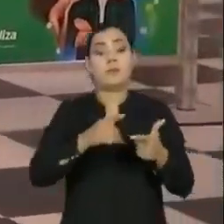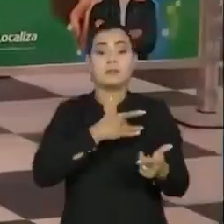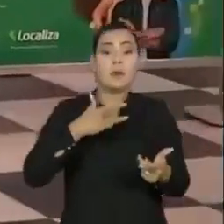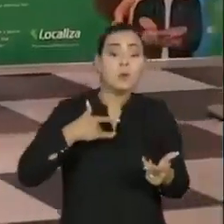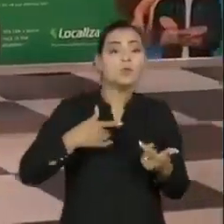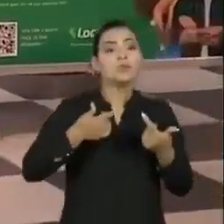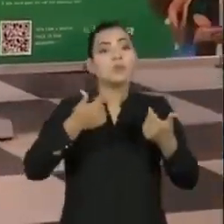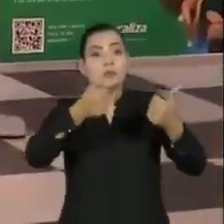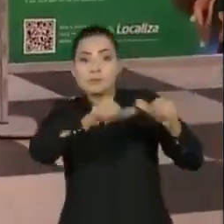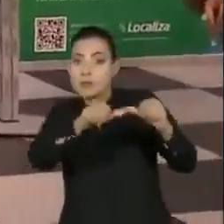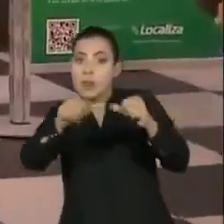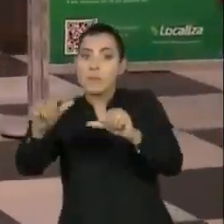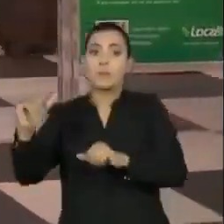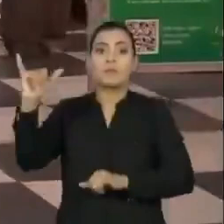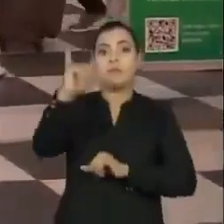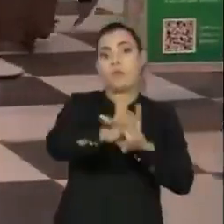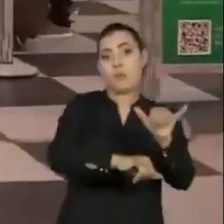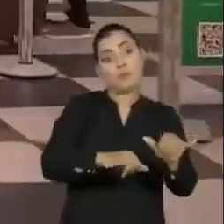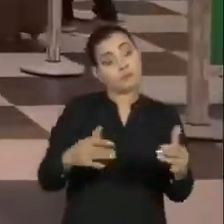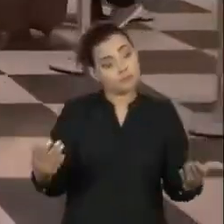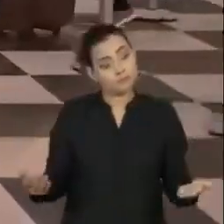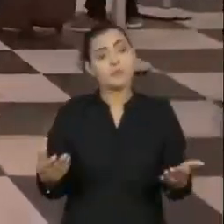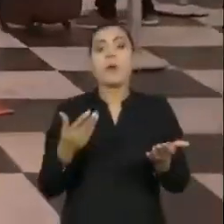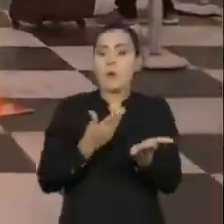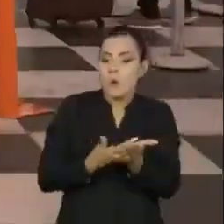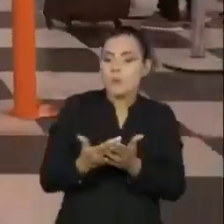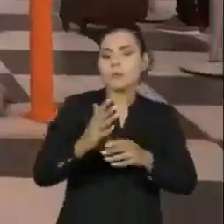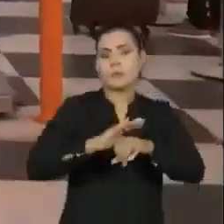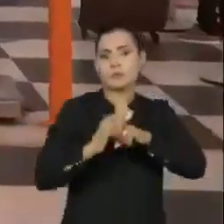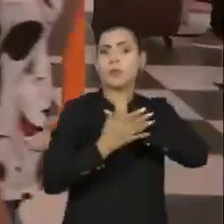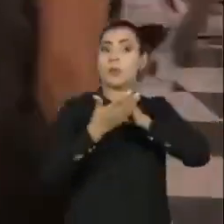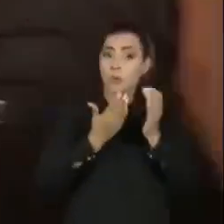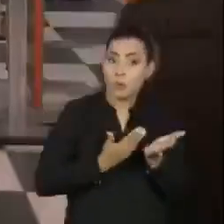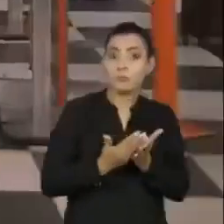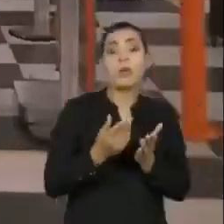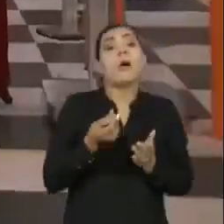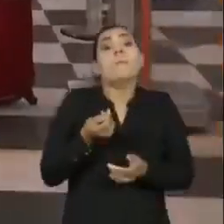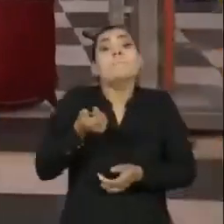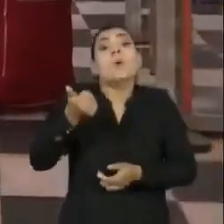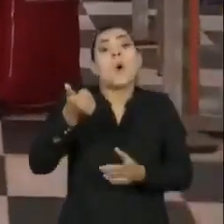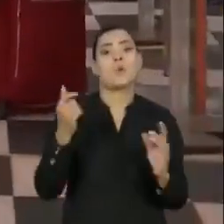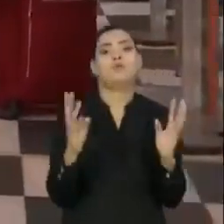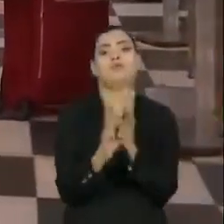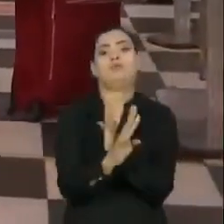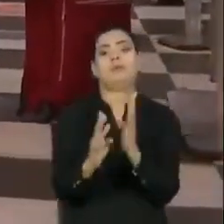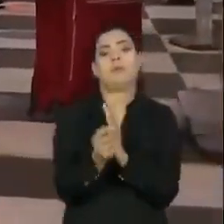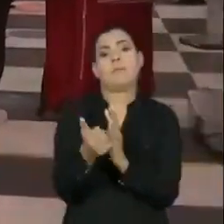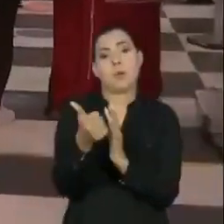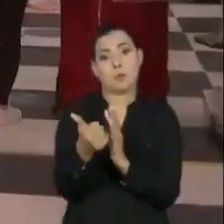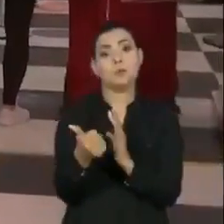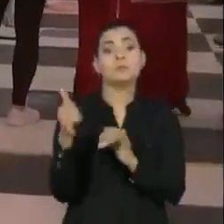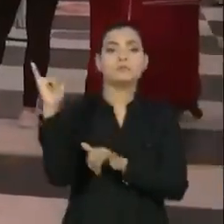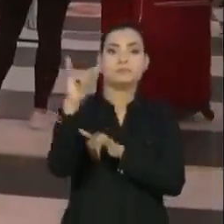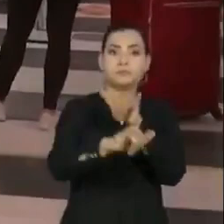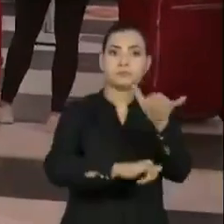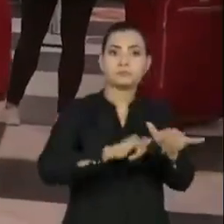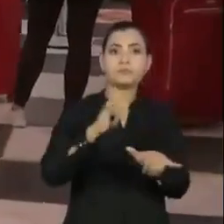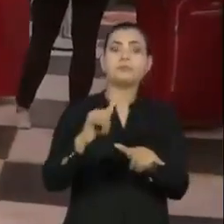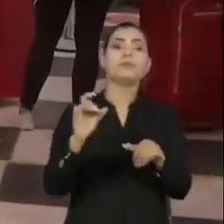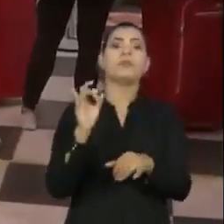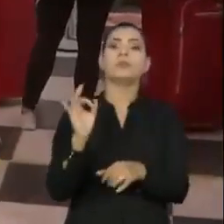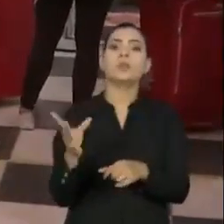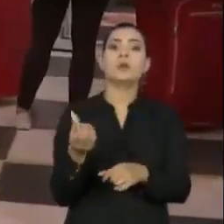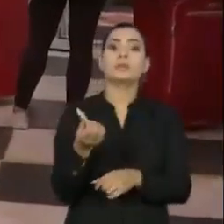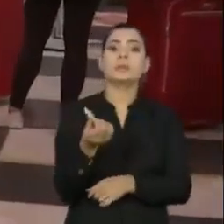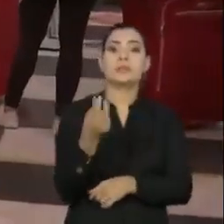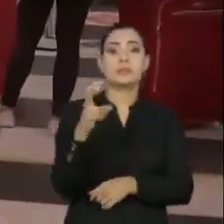ou seja, cancelamento de voos. Desde o início da pandemia, o movimento continua muito baixo nos aeroportos, os voos domésticos voltaram apenas